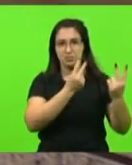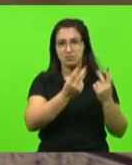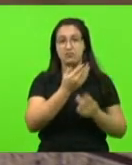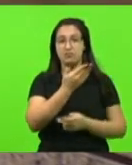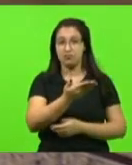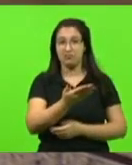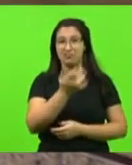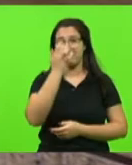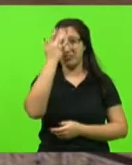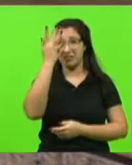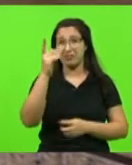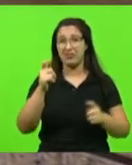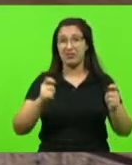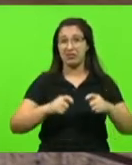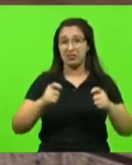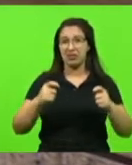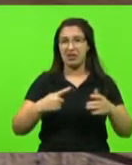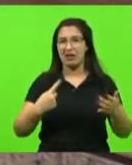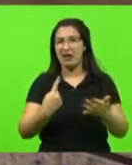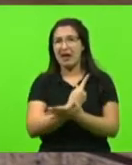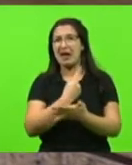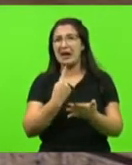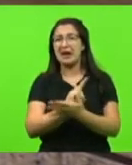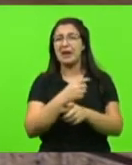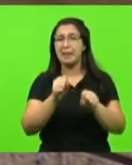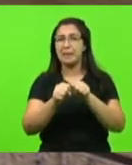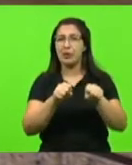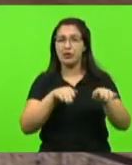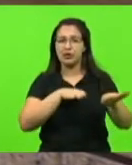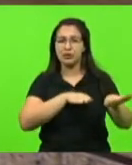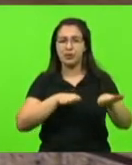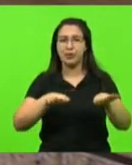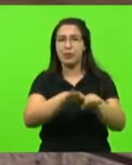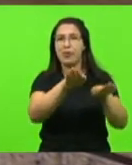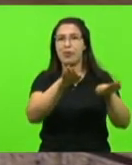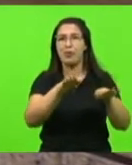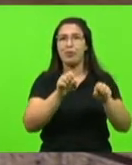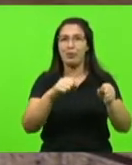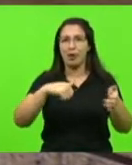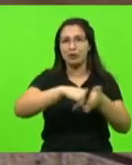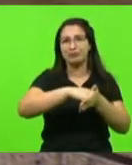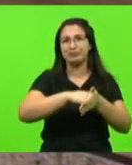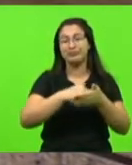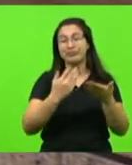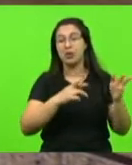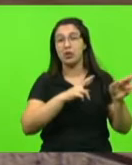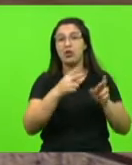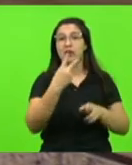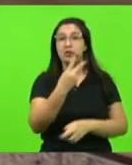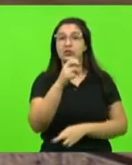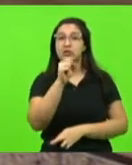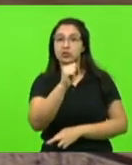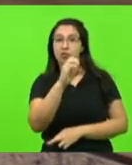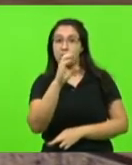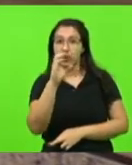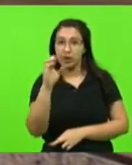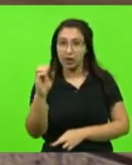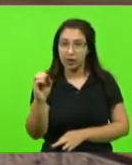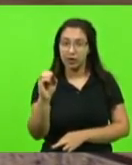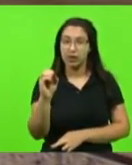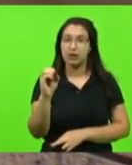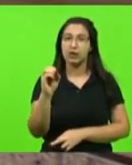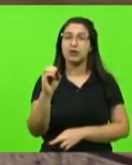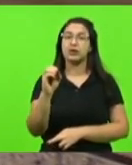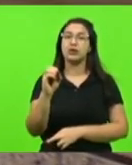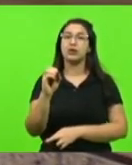que qualquer erro ali vai ter uma colisão frontal. Então, a 280, que eu costumava muito trabalhar na Operação Veranê